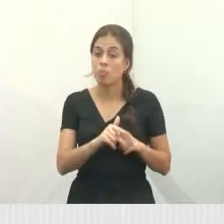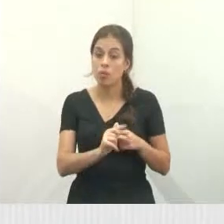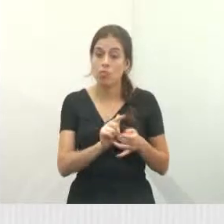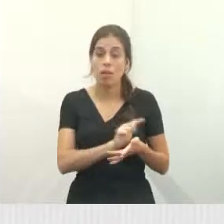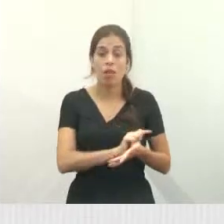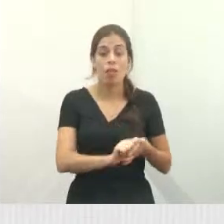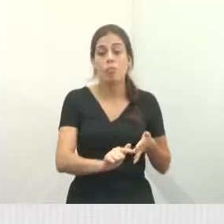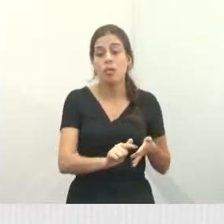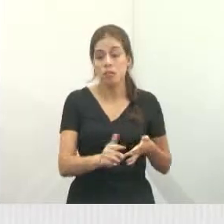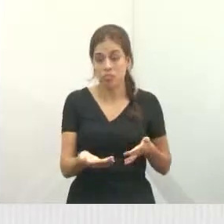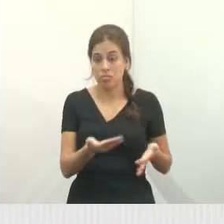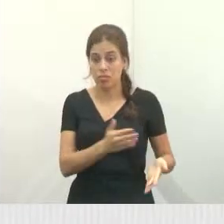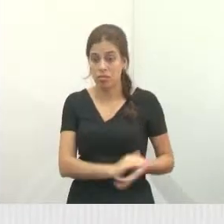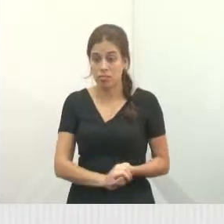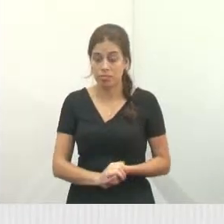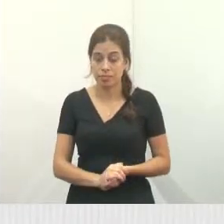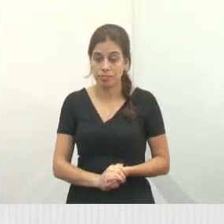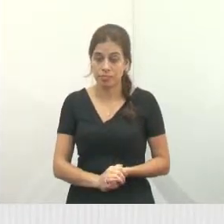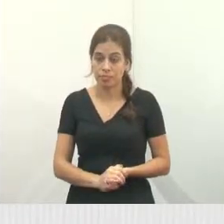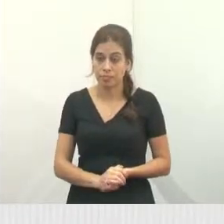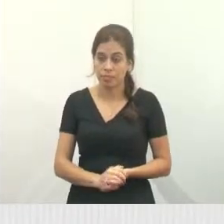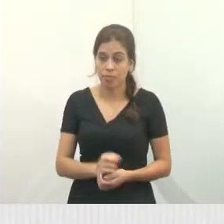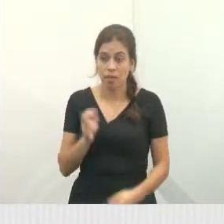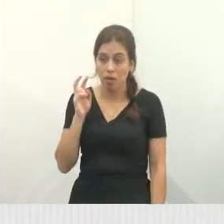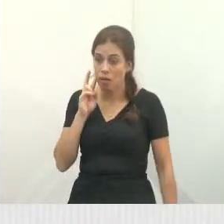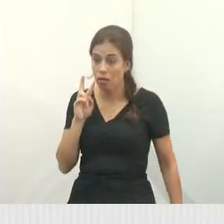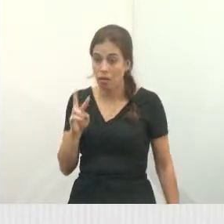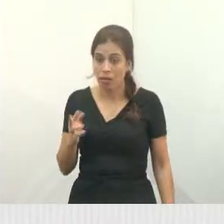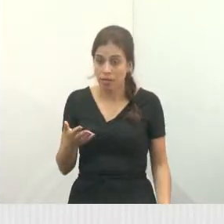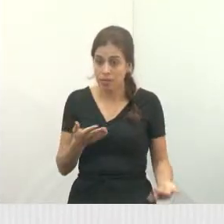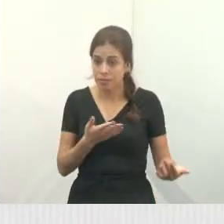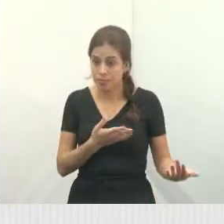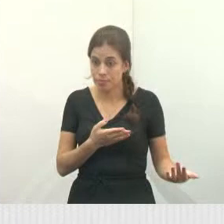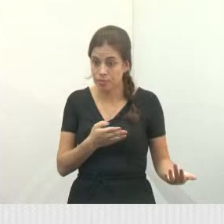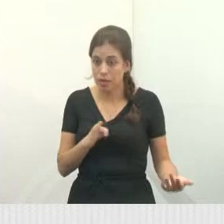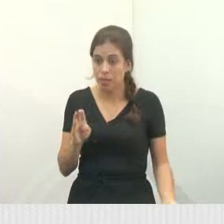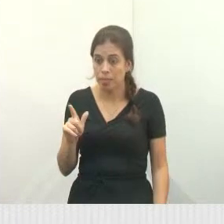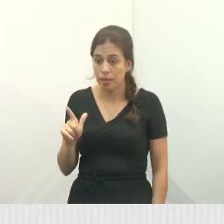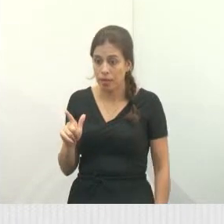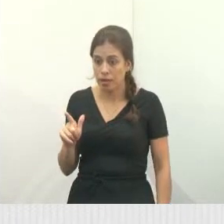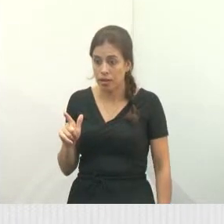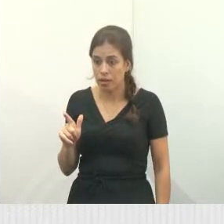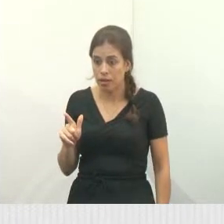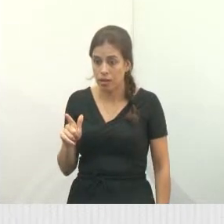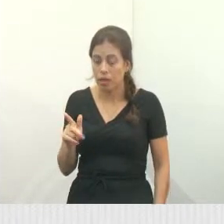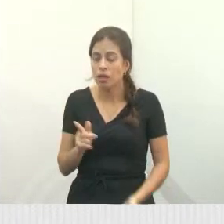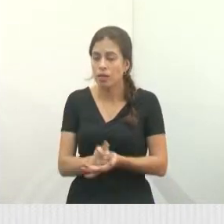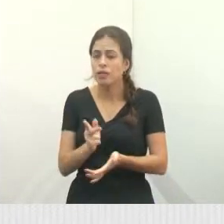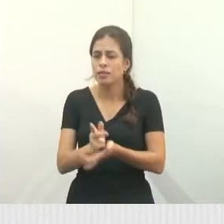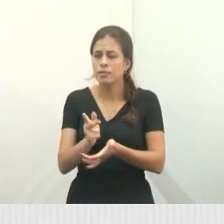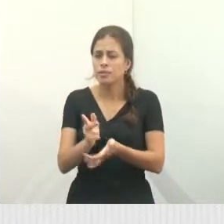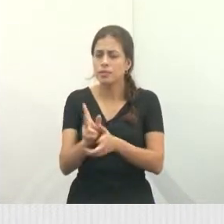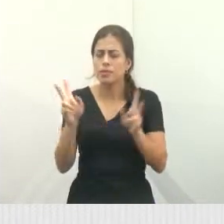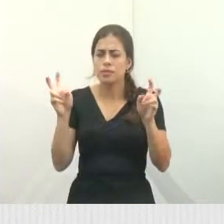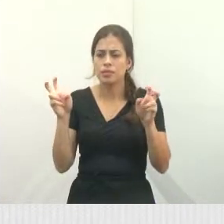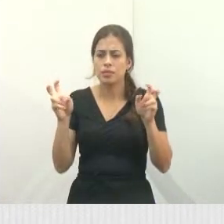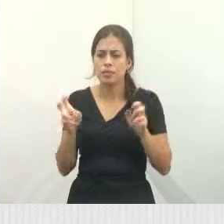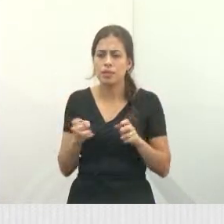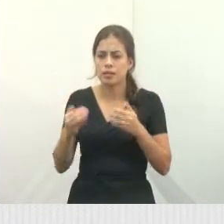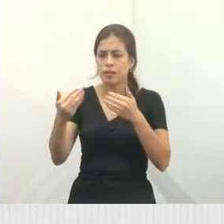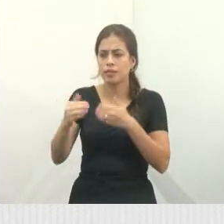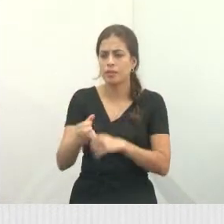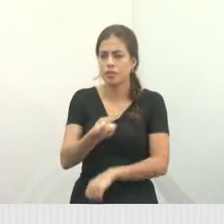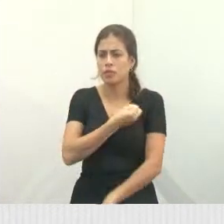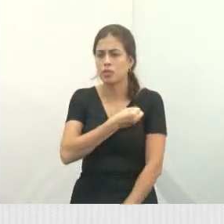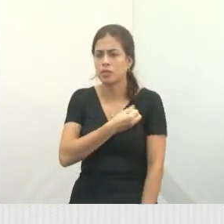nas ABLs aqui cidade de Acarim. Olha agora, é um ABL. um assunto de BL. Boca de lobo. Estou aqui em frente no número 660